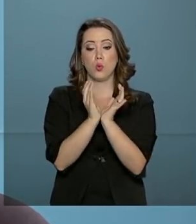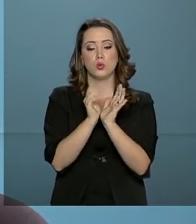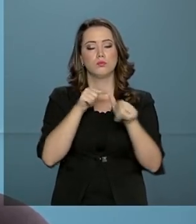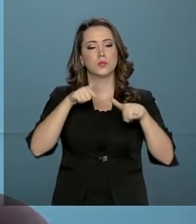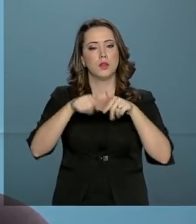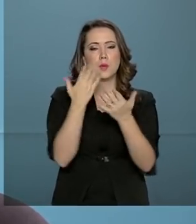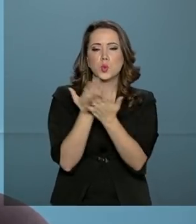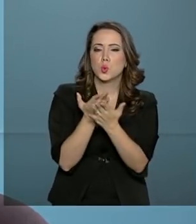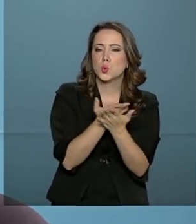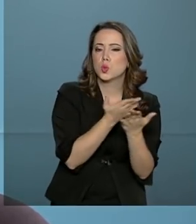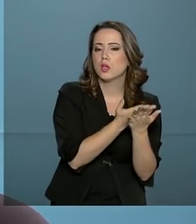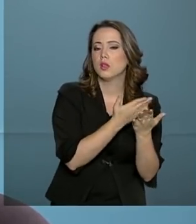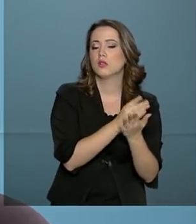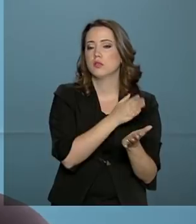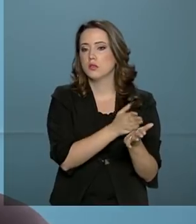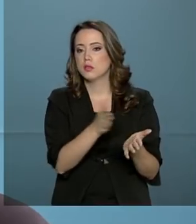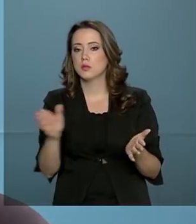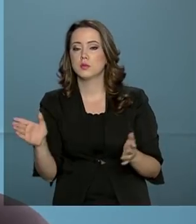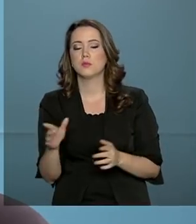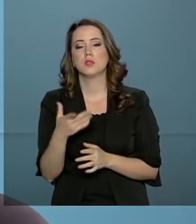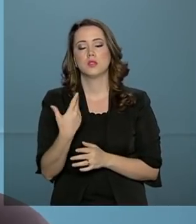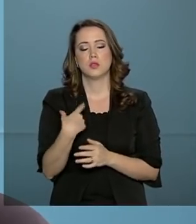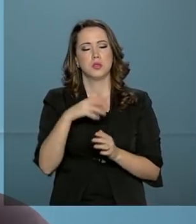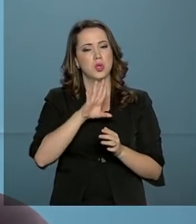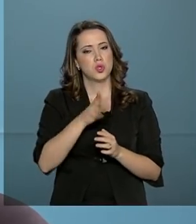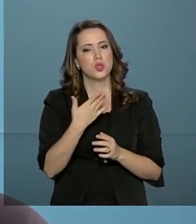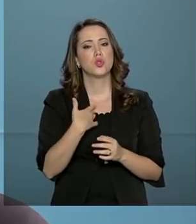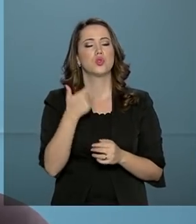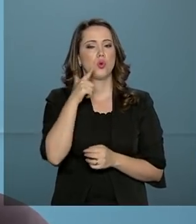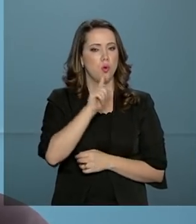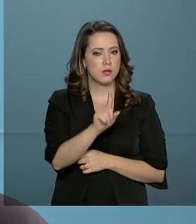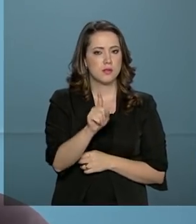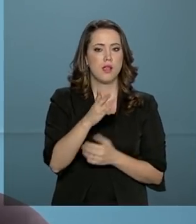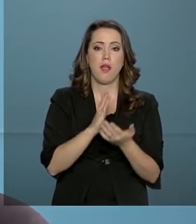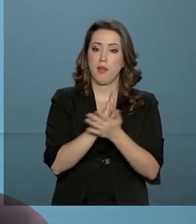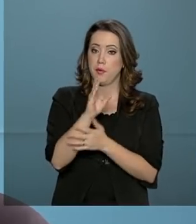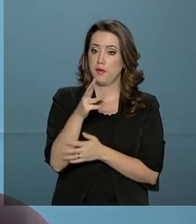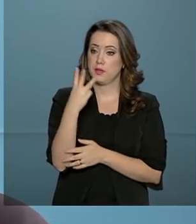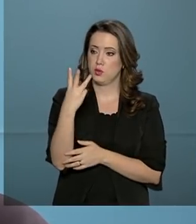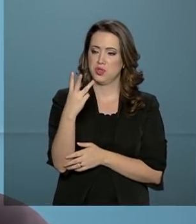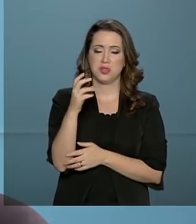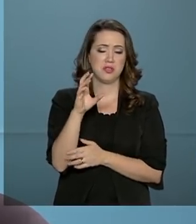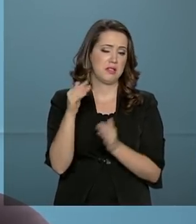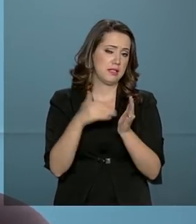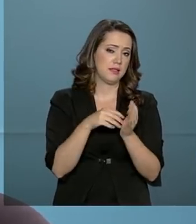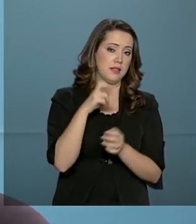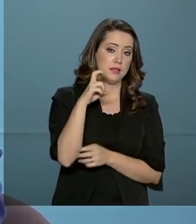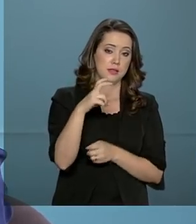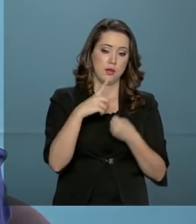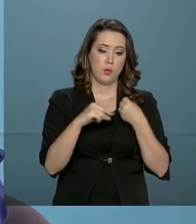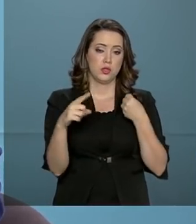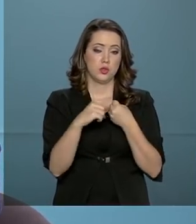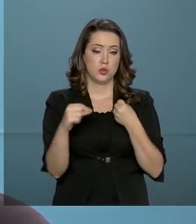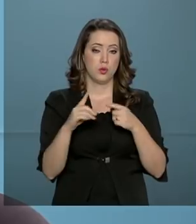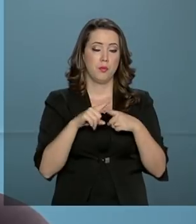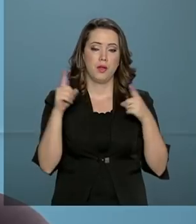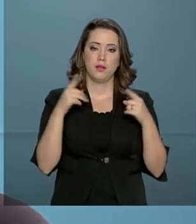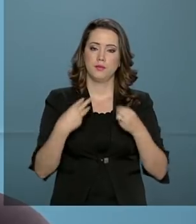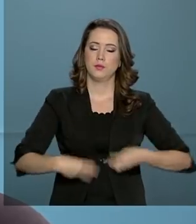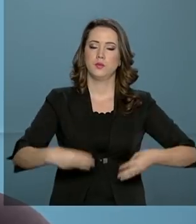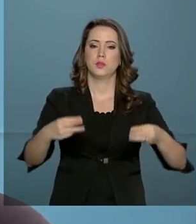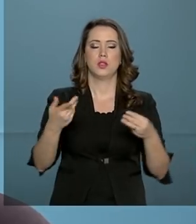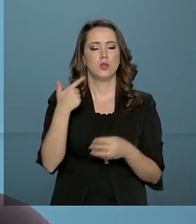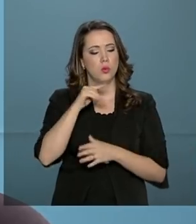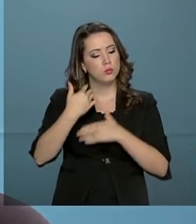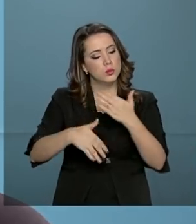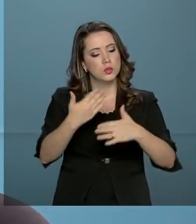primeiros dias eu acho que a gente vai conseguir regulamentar 3 a 5 artigos. Mas o Ministério continua. Até o